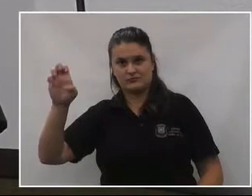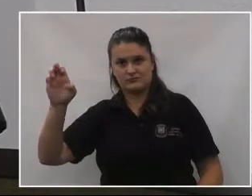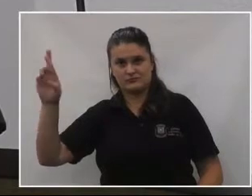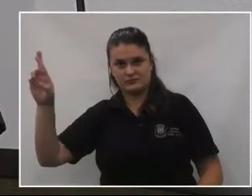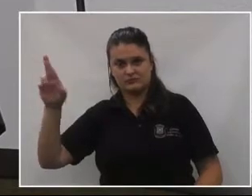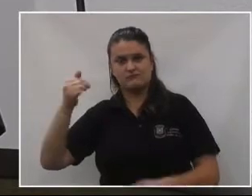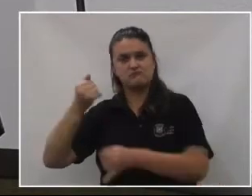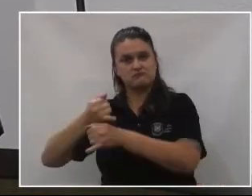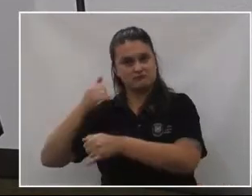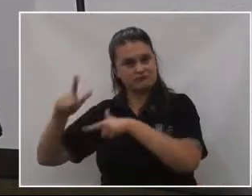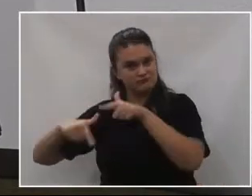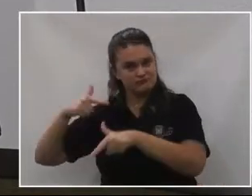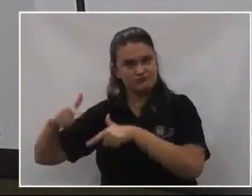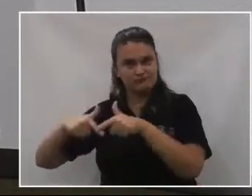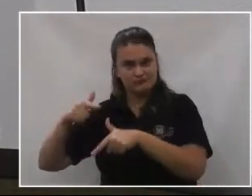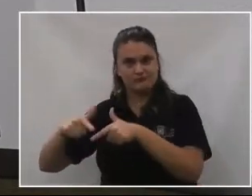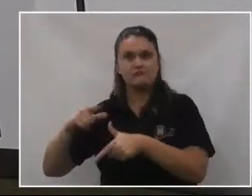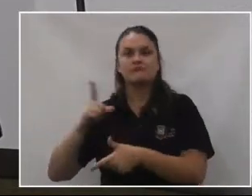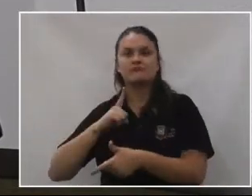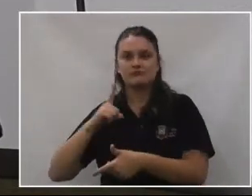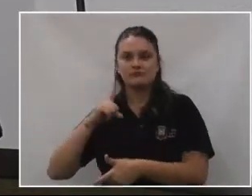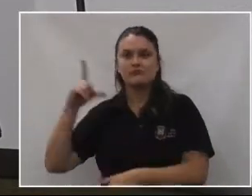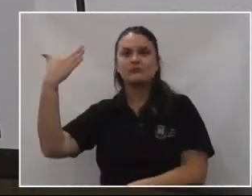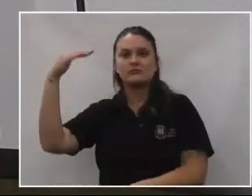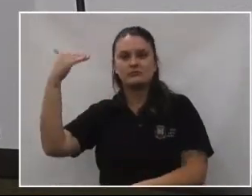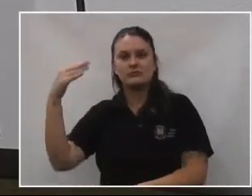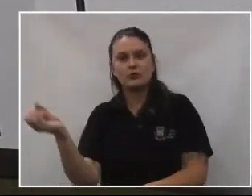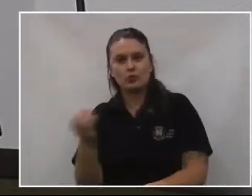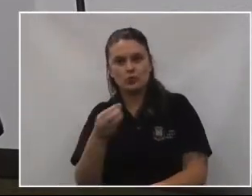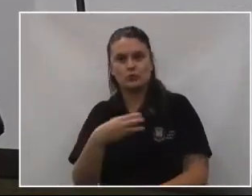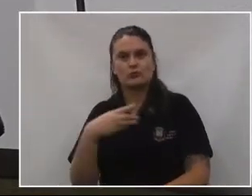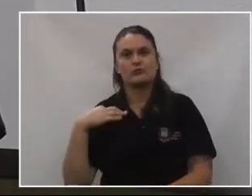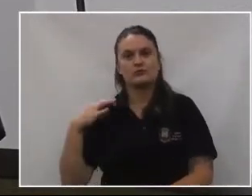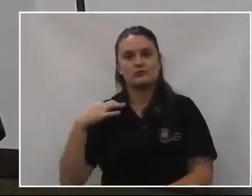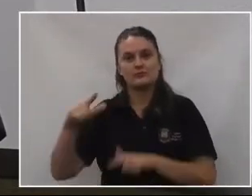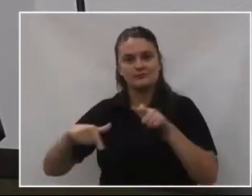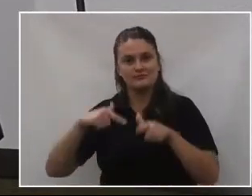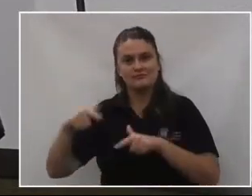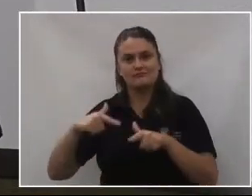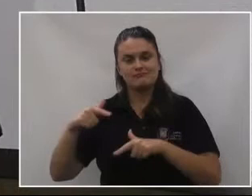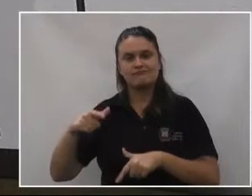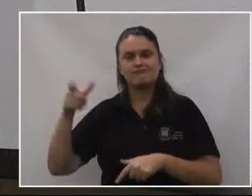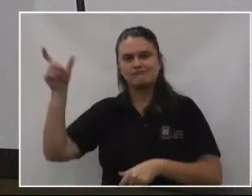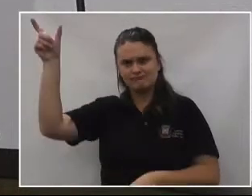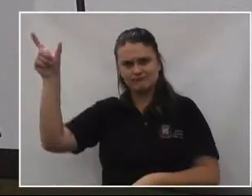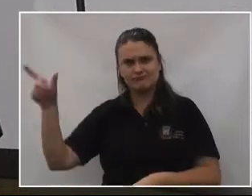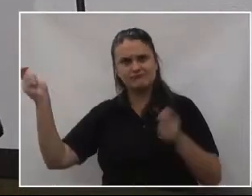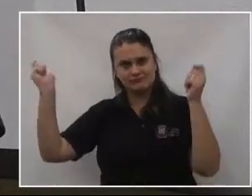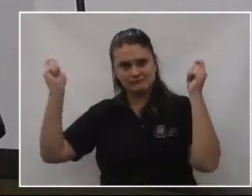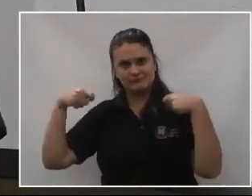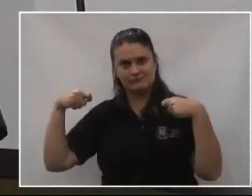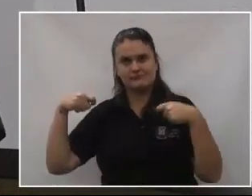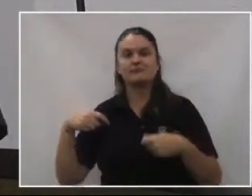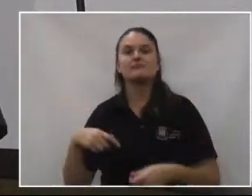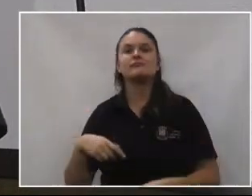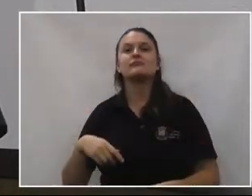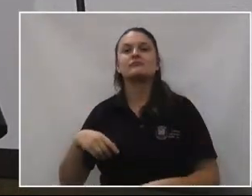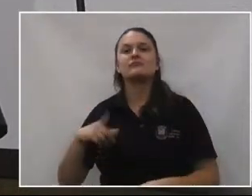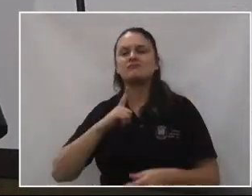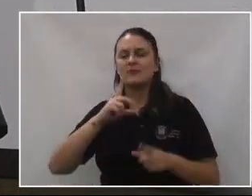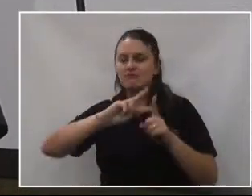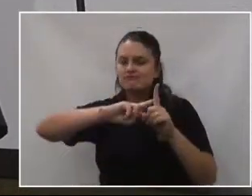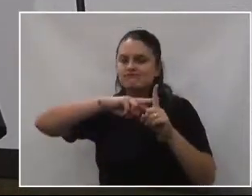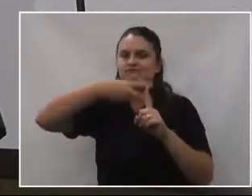juntamente com o ingresso de novos adultos voluntários, devidamente capacitados. Dobrou o número de